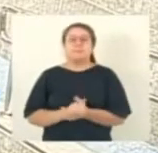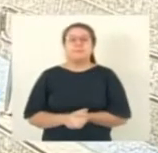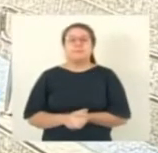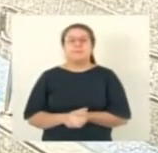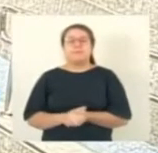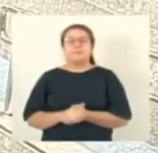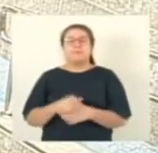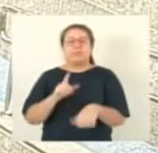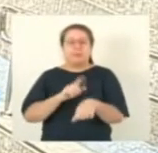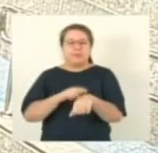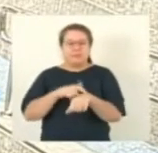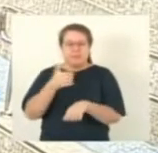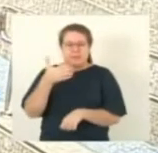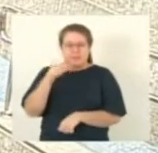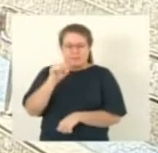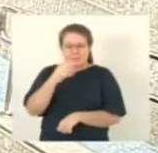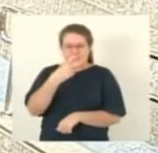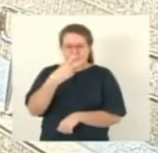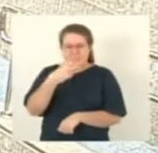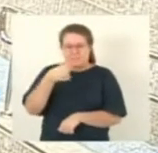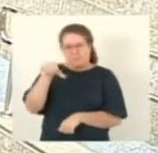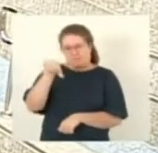10 horas e 39 minutos